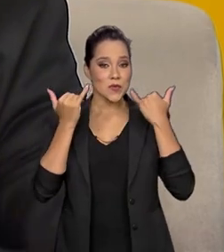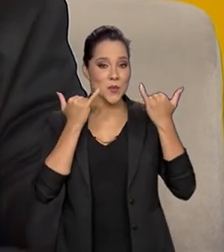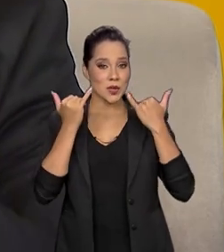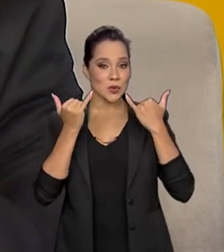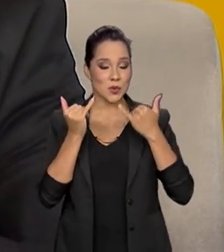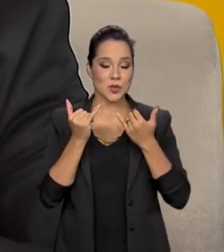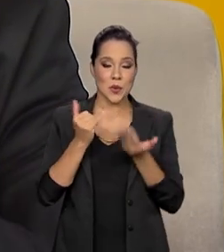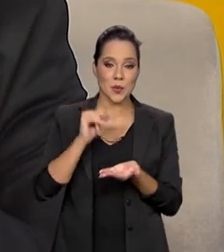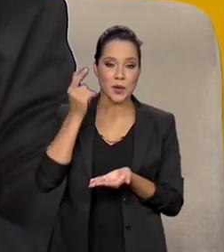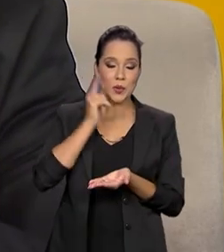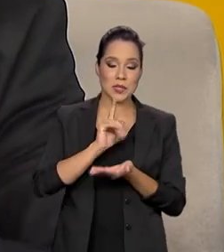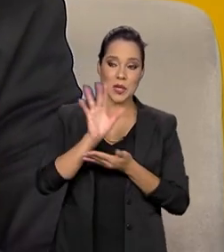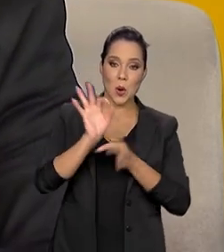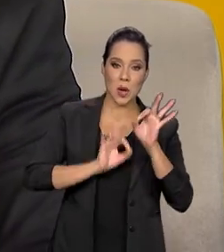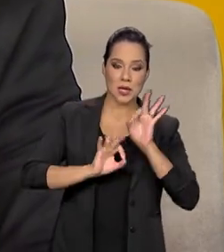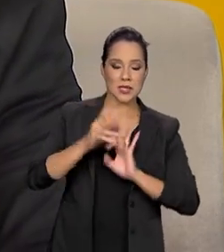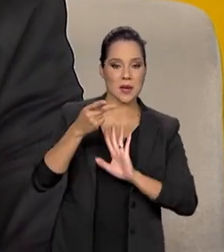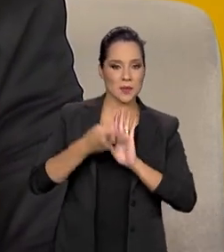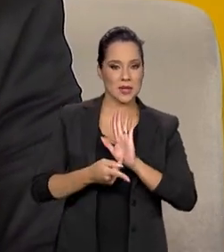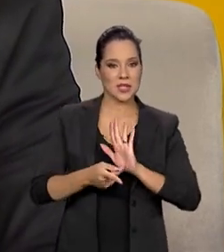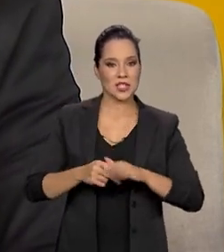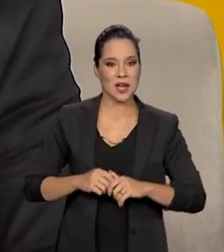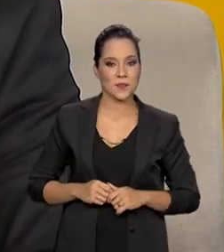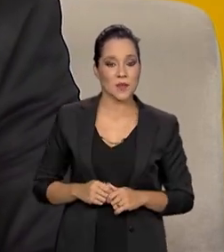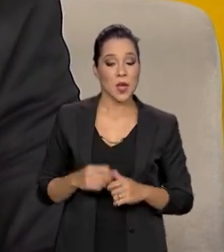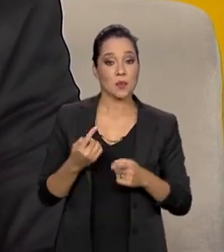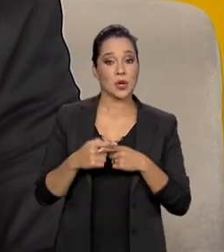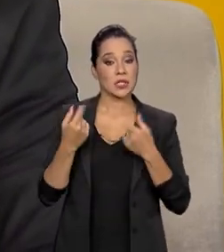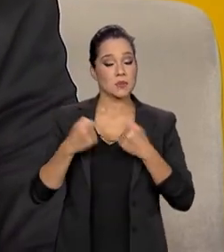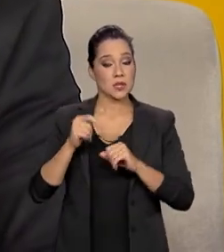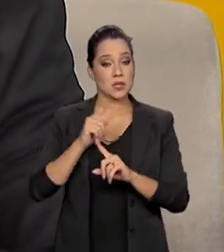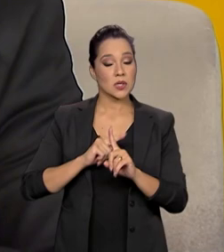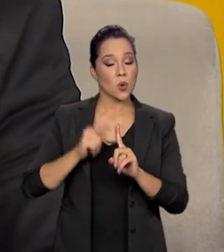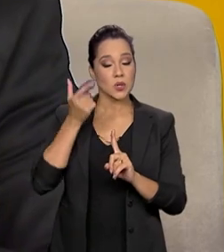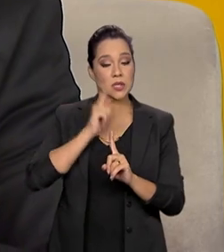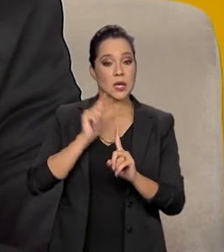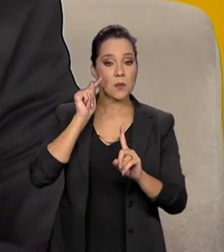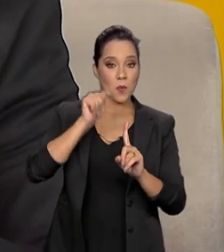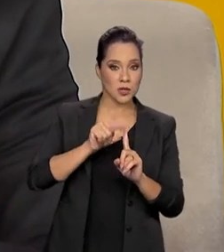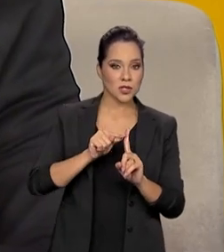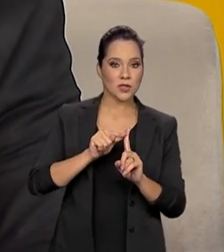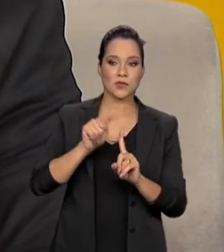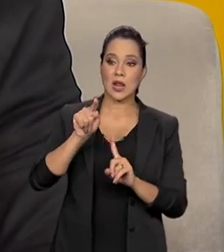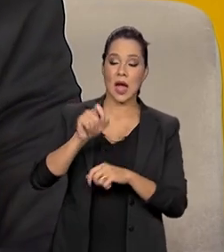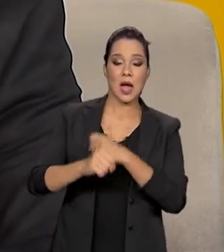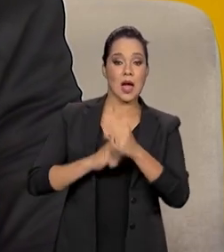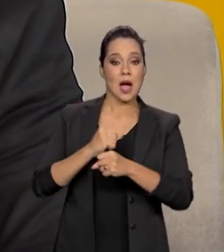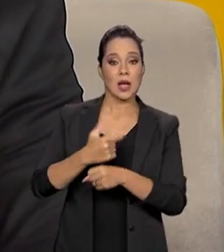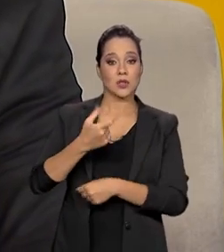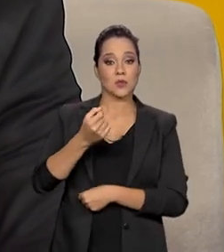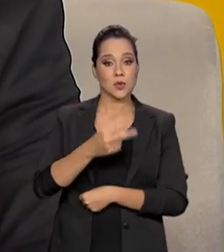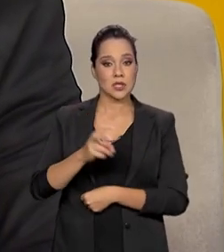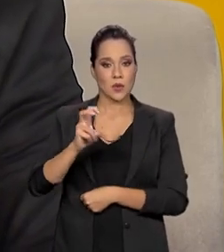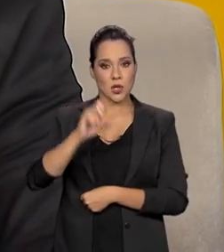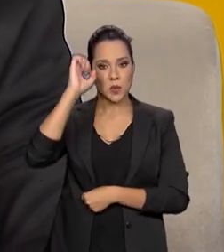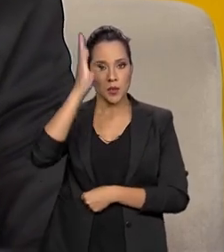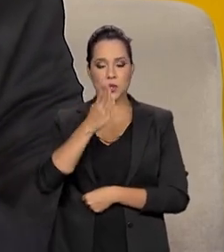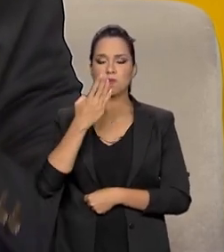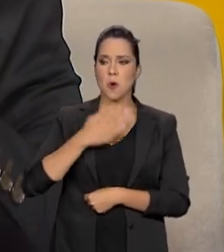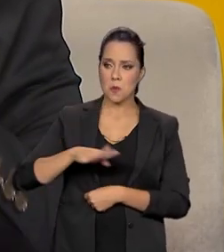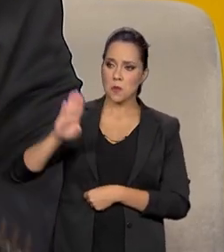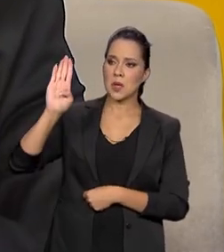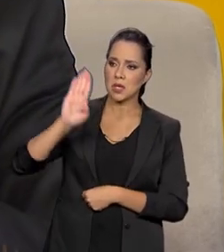para que a gente possa se planejar, porque a gente tem que atingir metas. Em 2050, o Brasil se comprometeu a ter